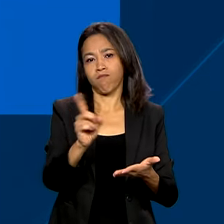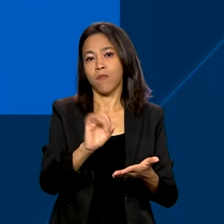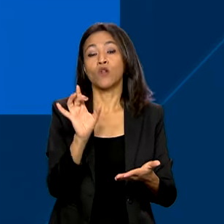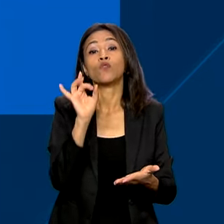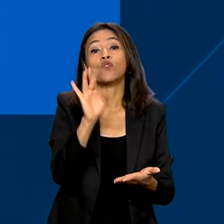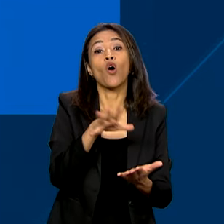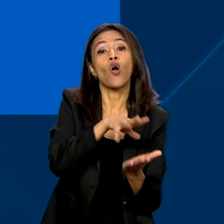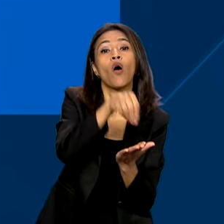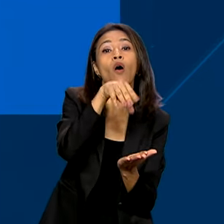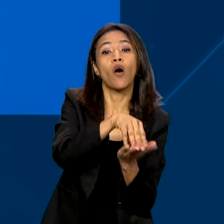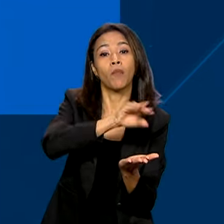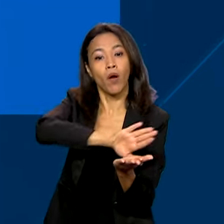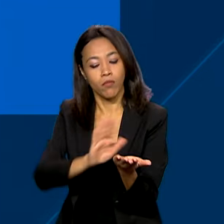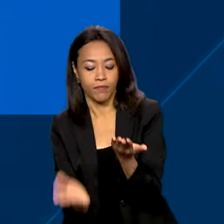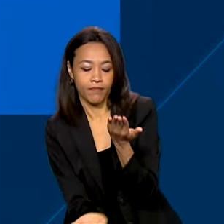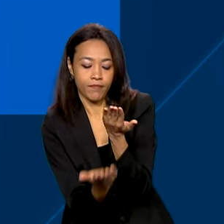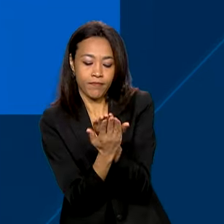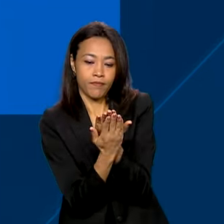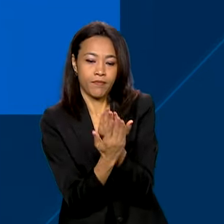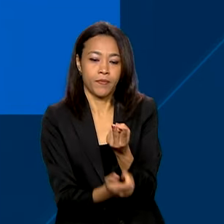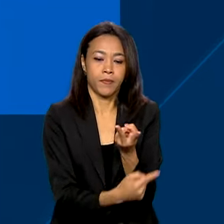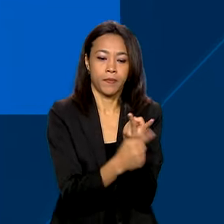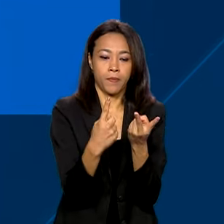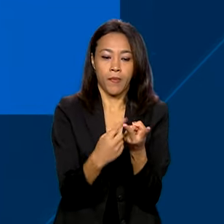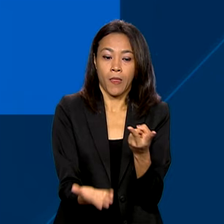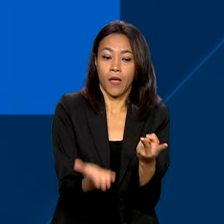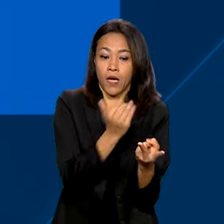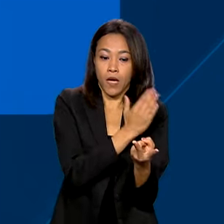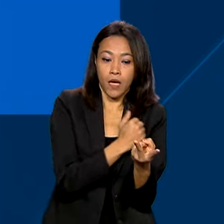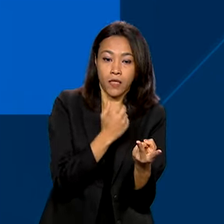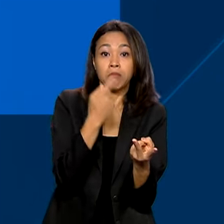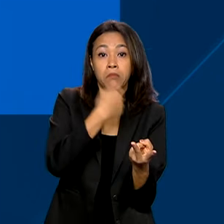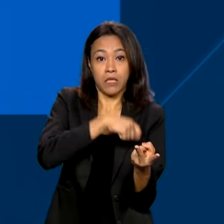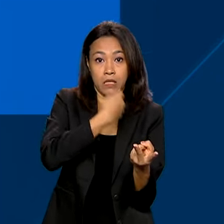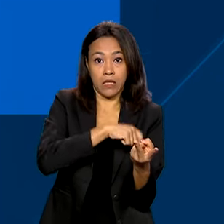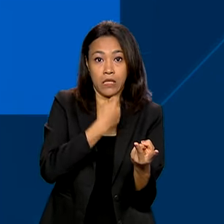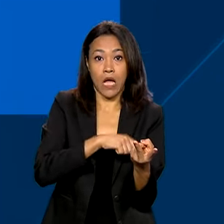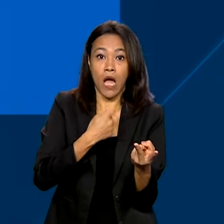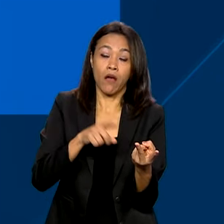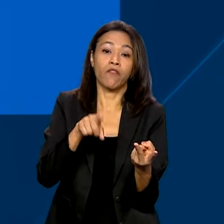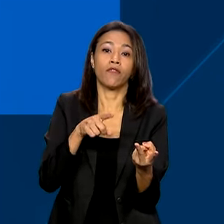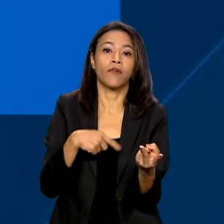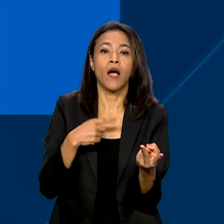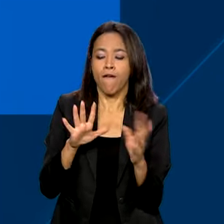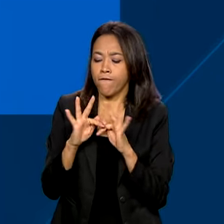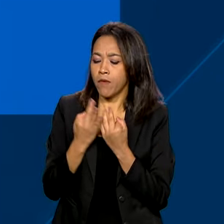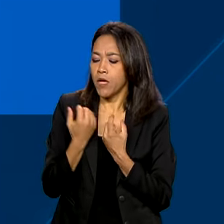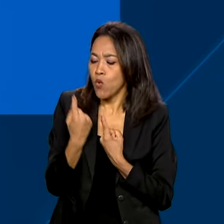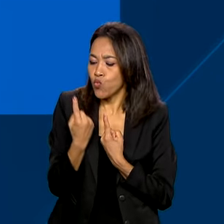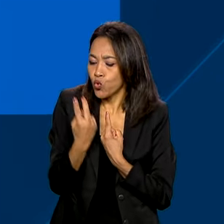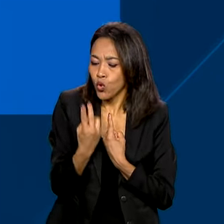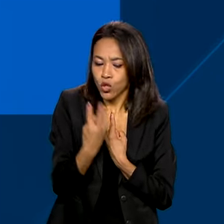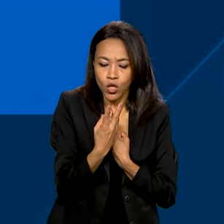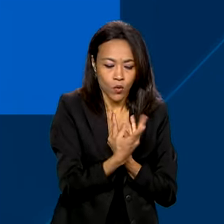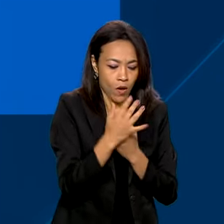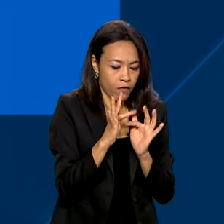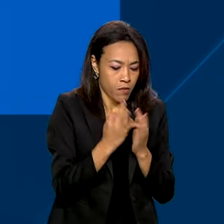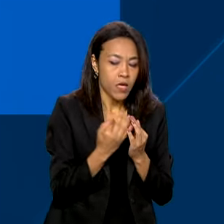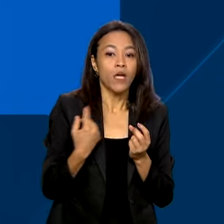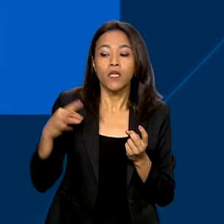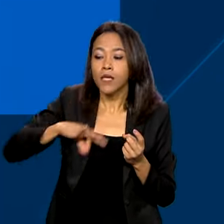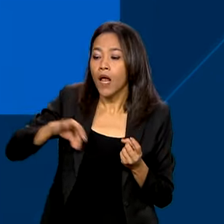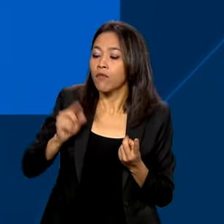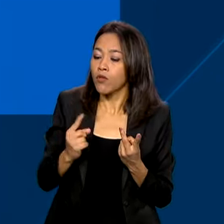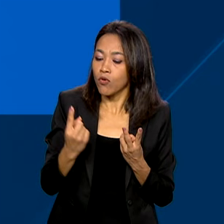apresentar a cópia. O beneficiário que antes precisava especificar a composição familiar e a renda de cada